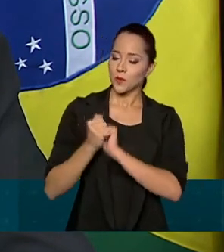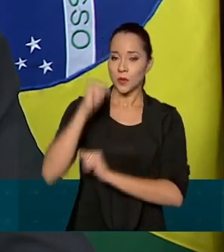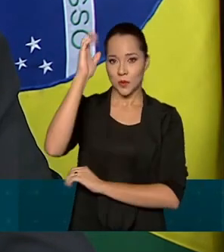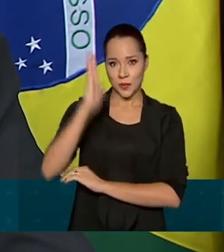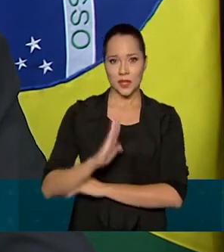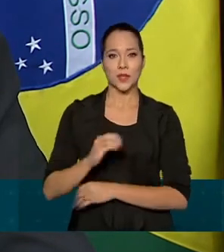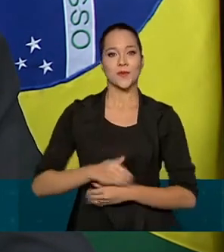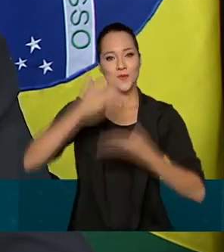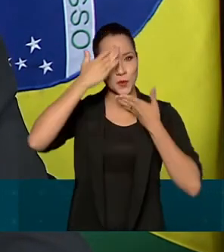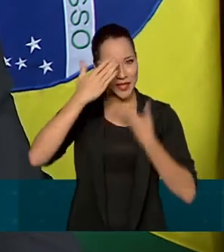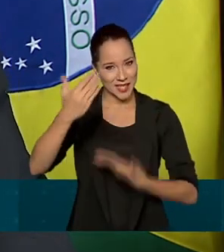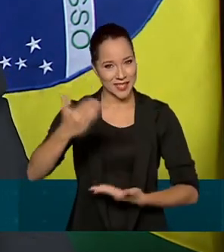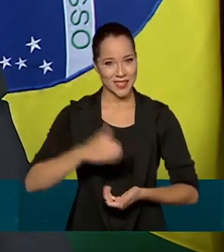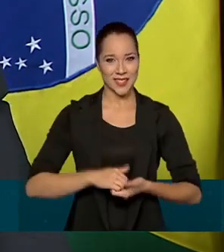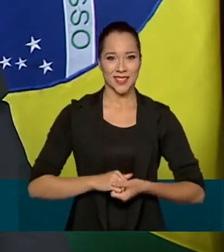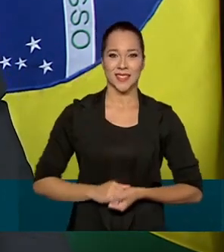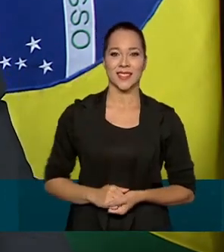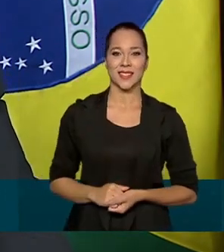Muito obrigado.